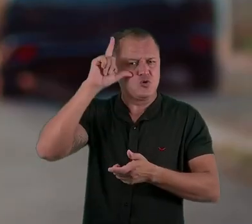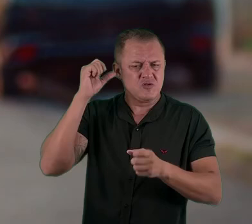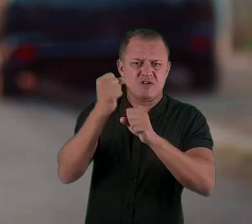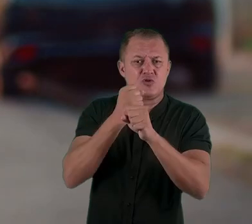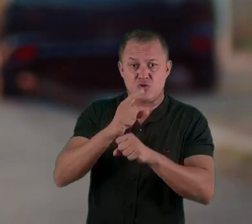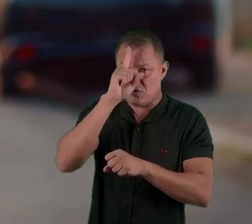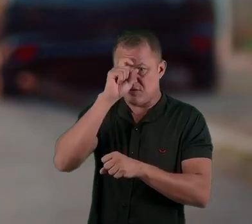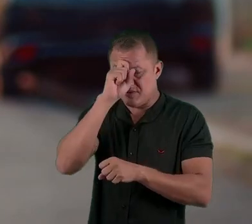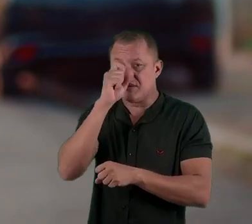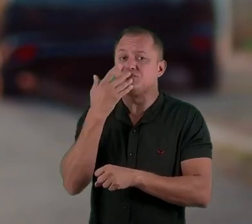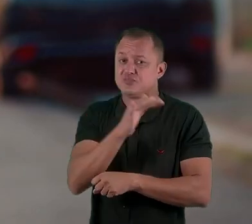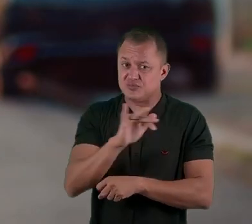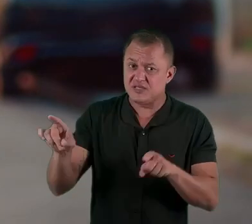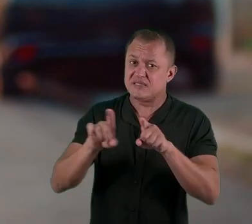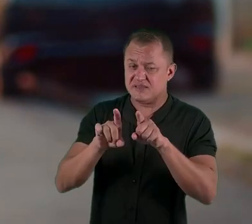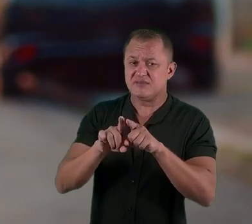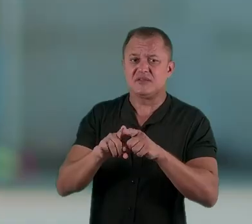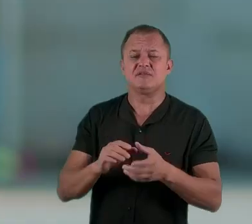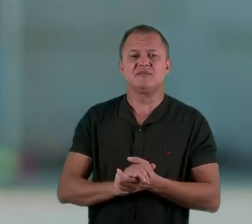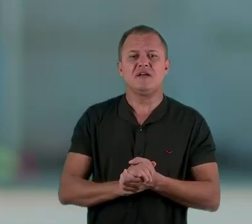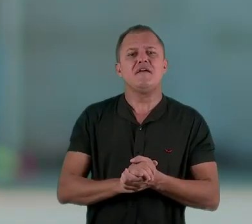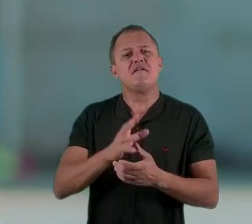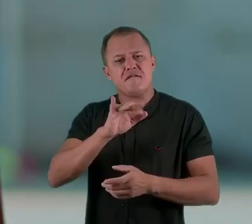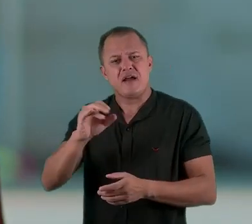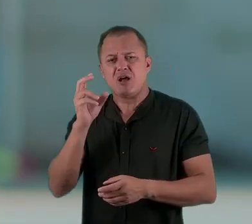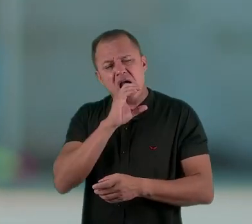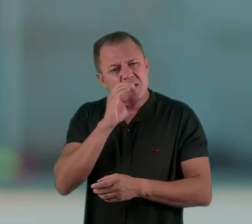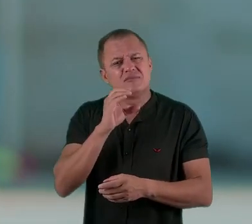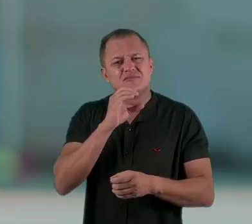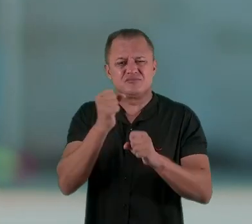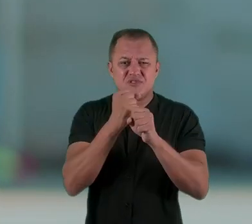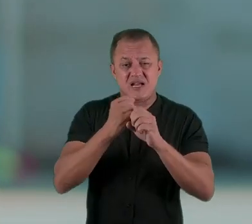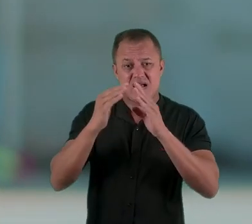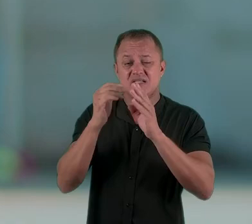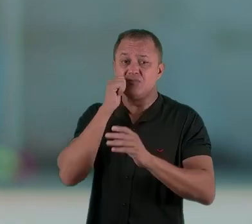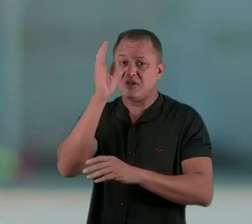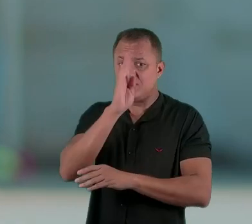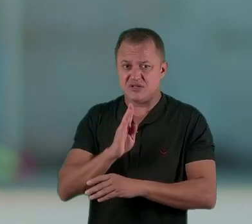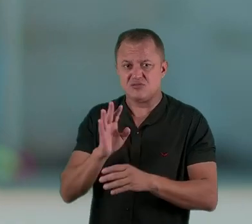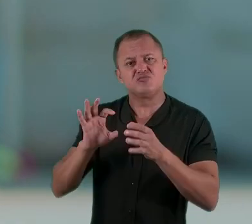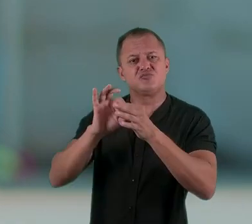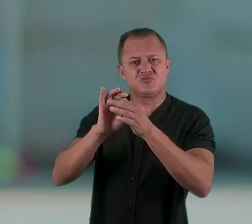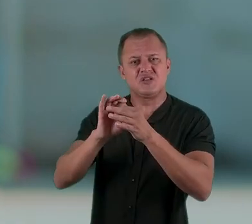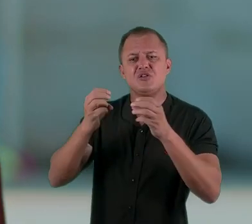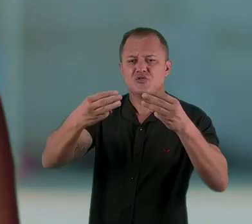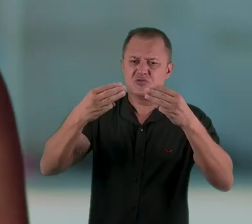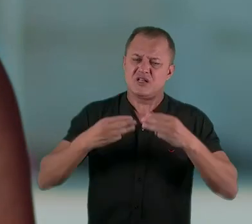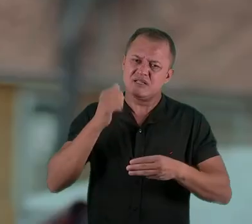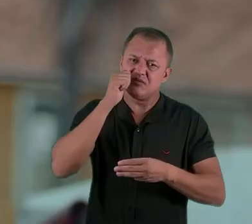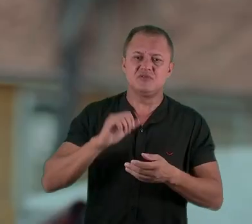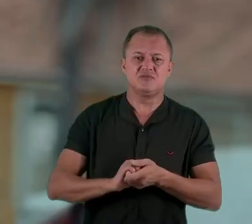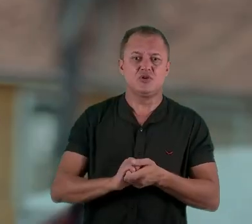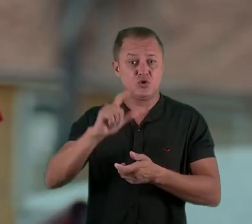construir o Hospital Infantil e Maternidade de Cuiabá. Vai acelerar a construção da Casa da Mulher Brasileira em parceria com o Ministério das